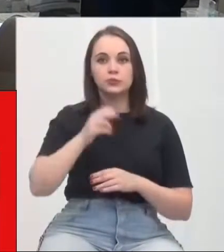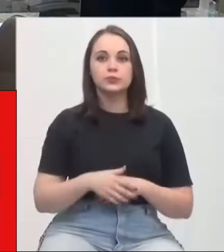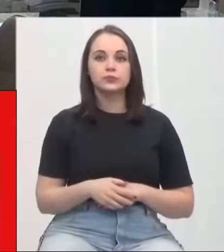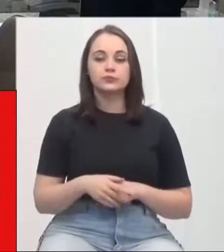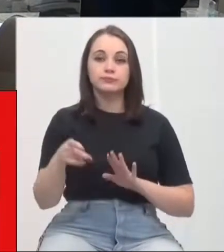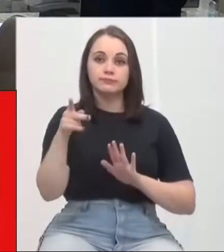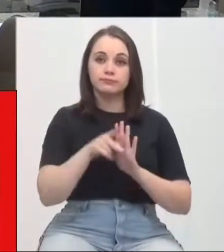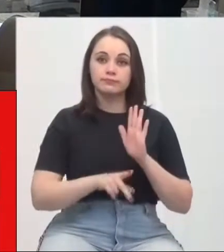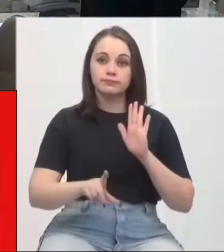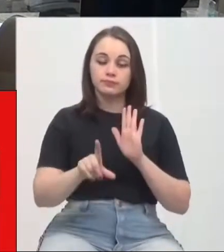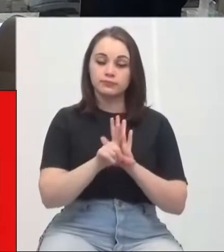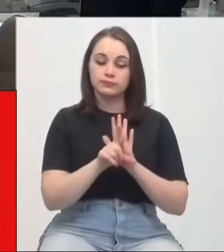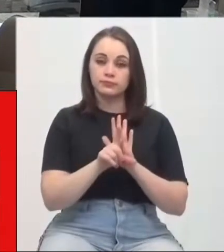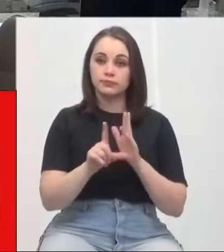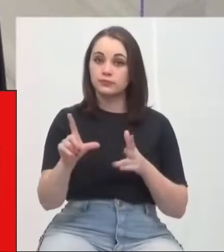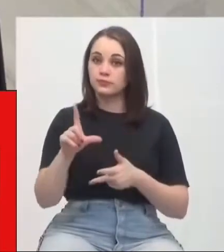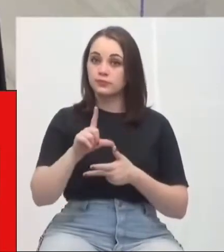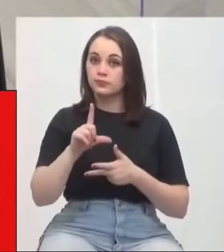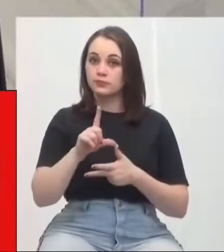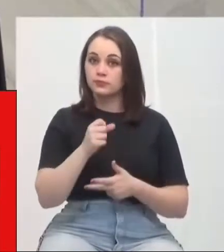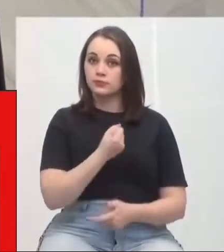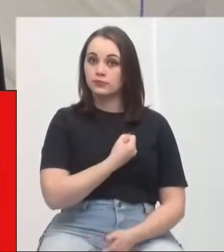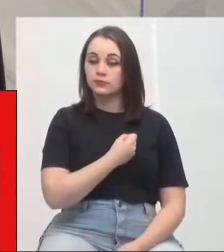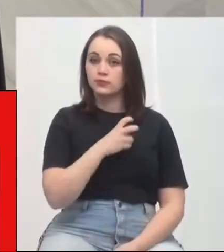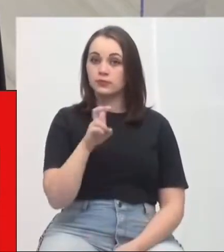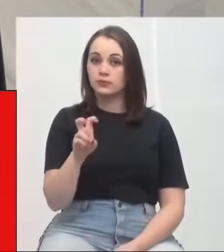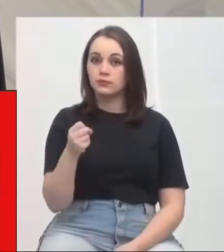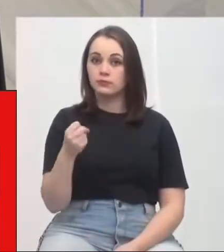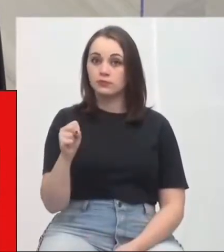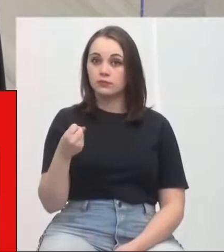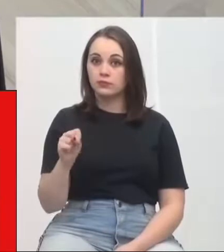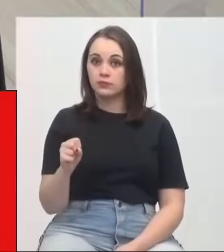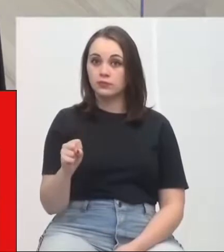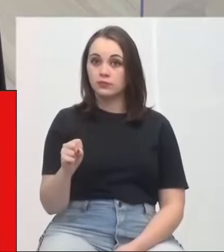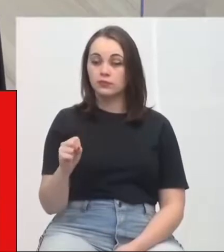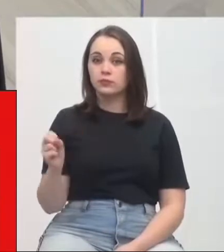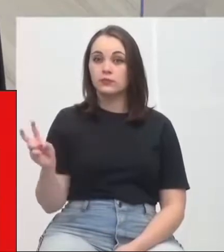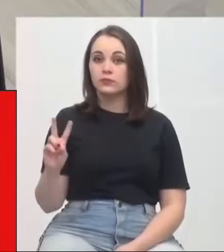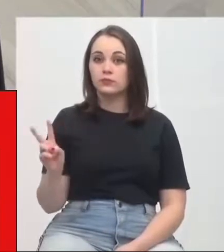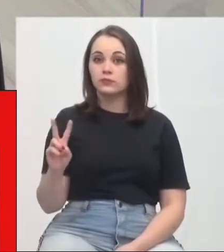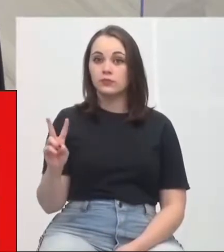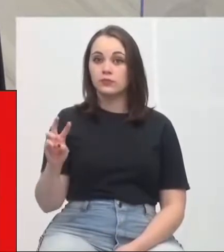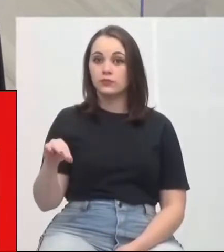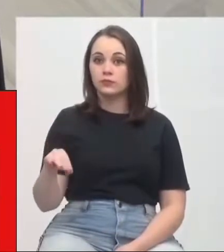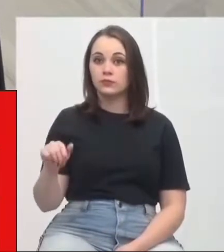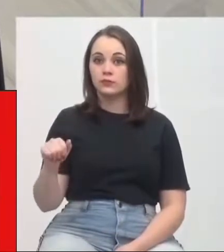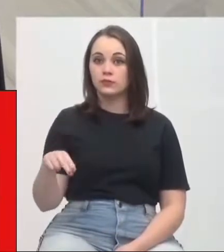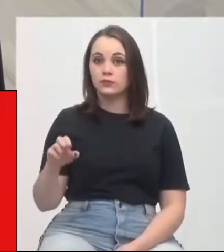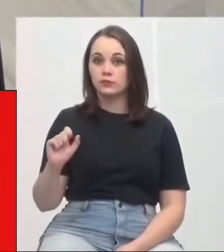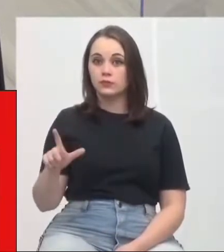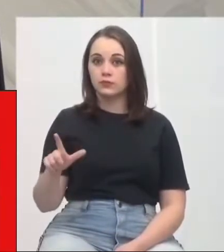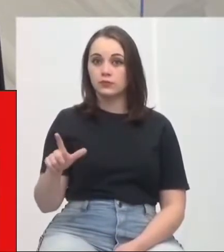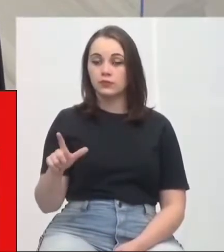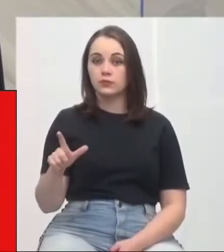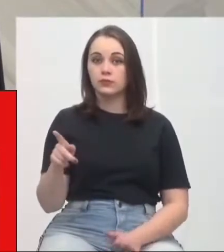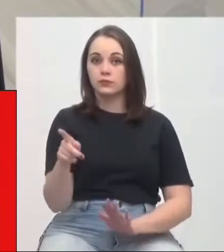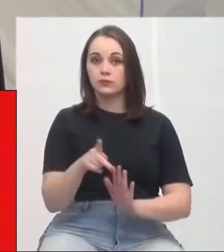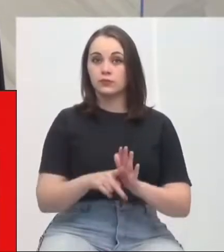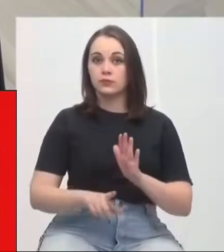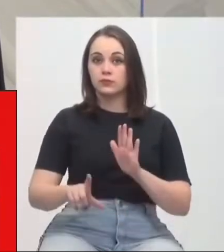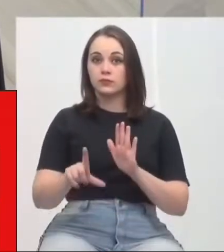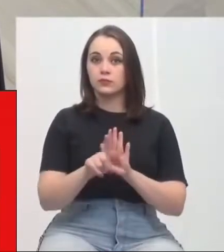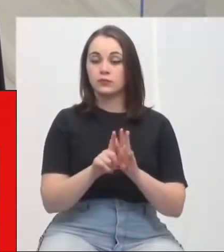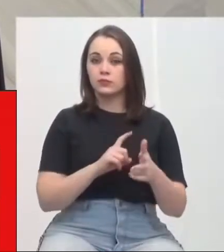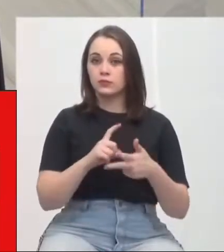Projeto de lei do Poder Legislativo, PL5821, de autoria do vereador Manuel Roseng. Projeto de lei do